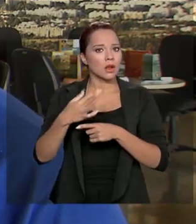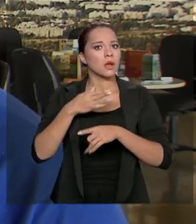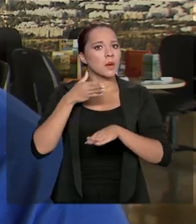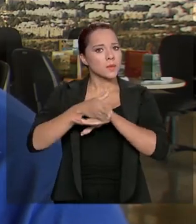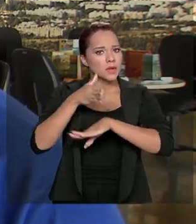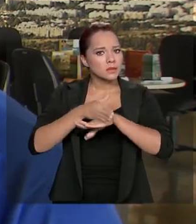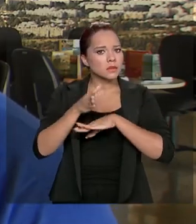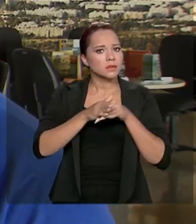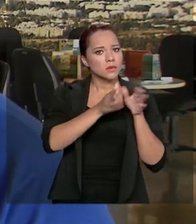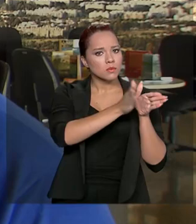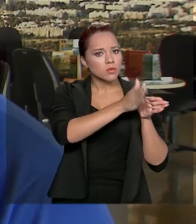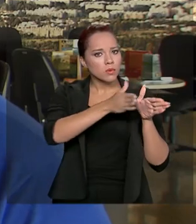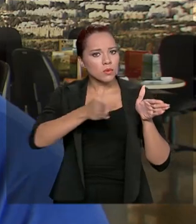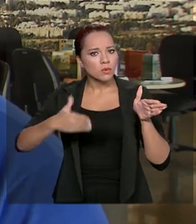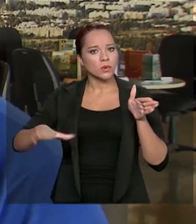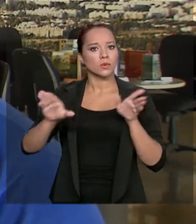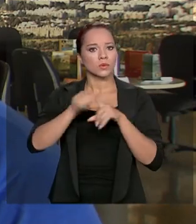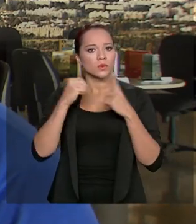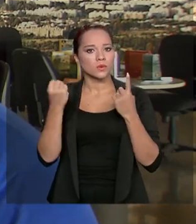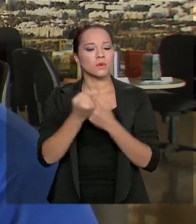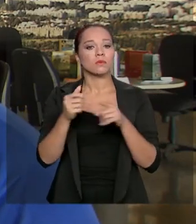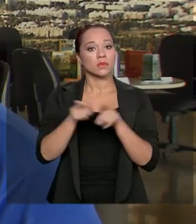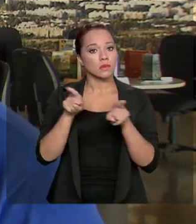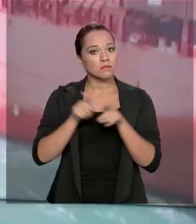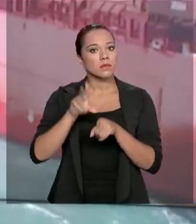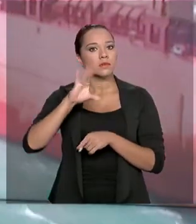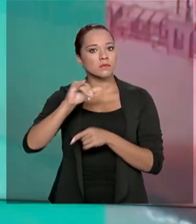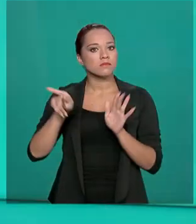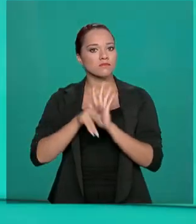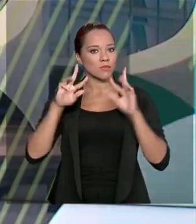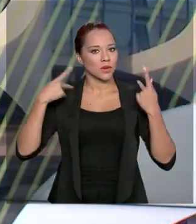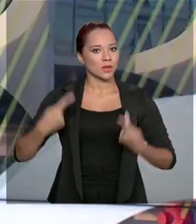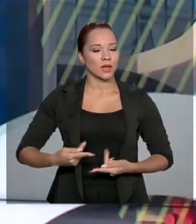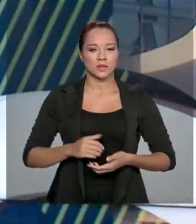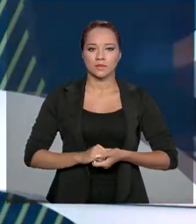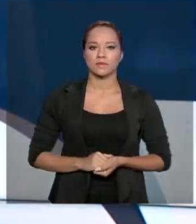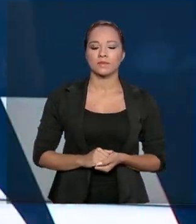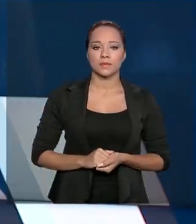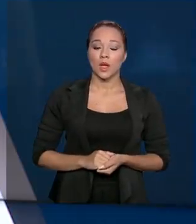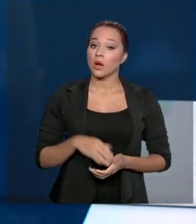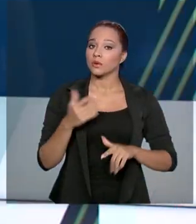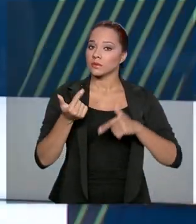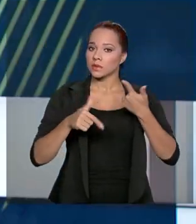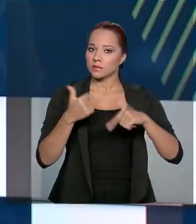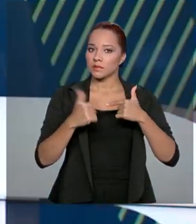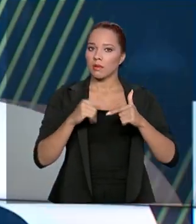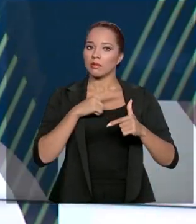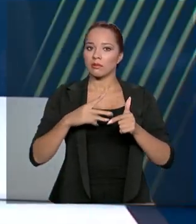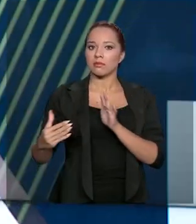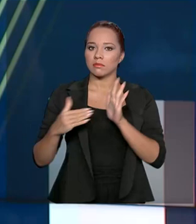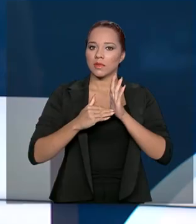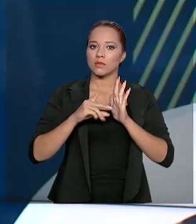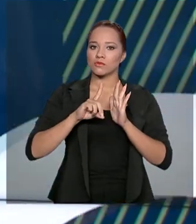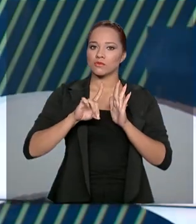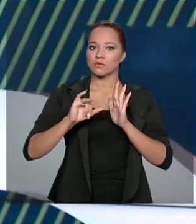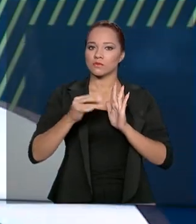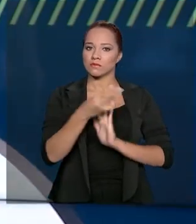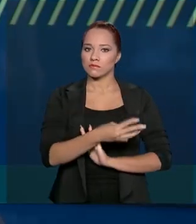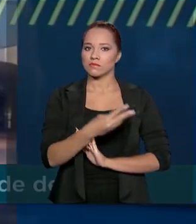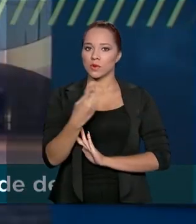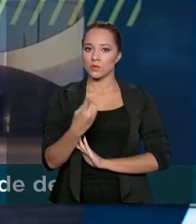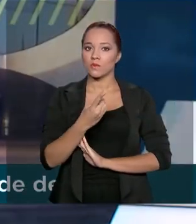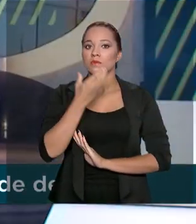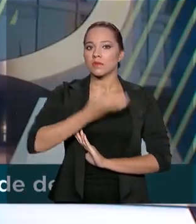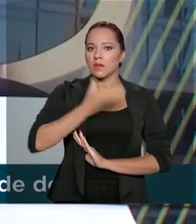desse processo social e científico da humanidade. Os trabalhadores terão até o dia 31 de dezembro para